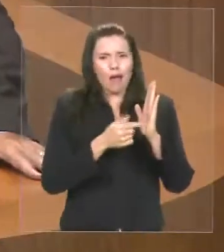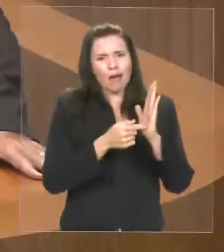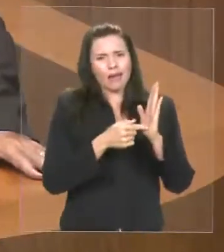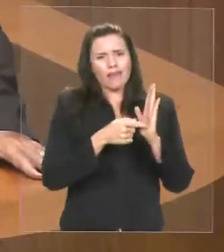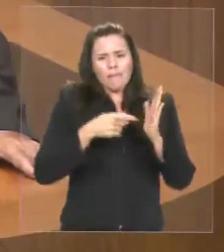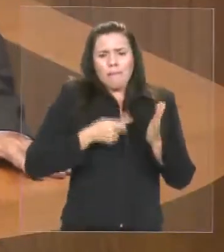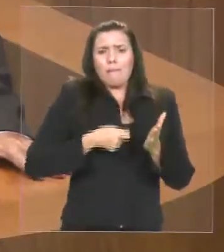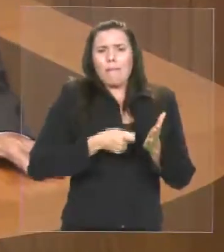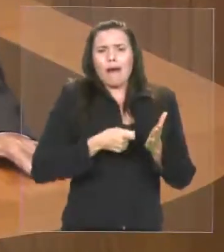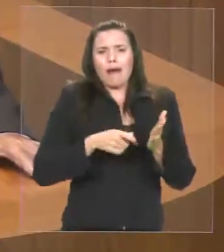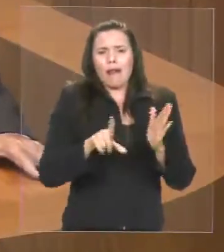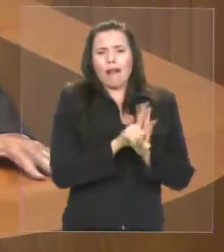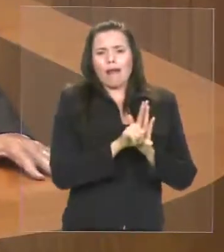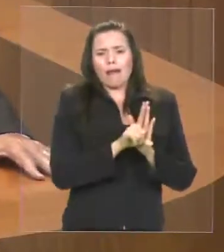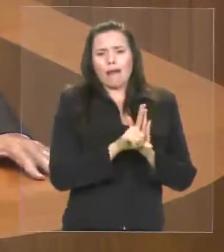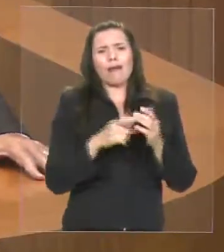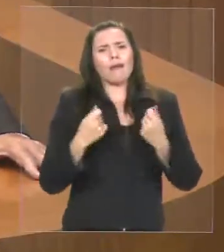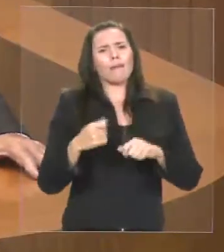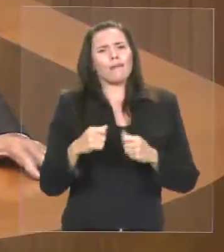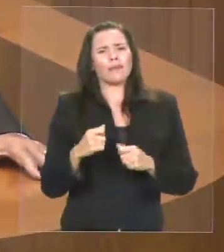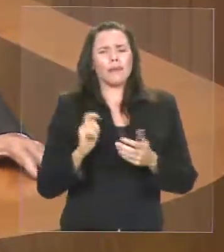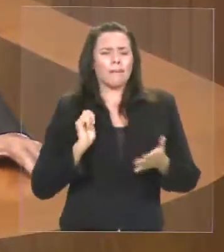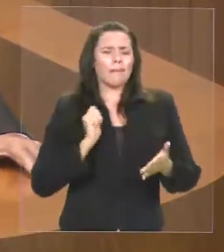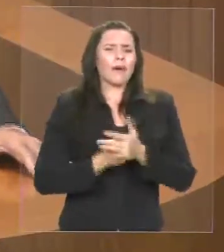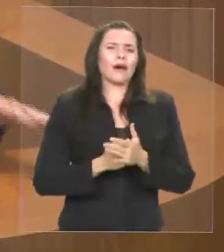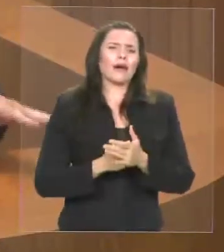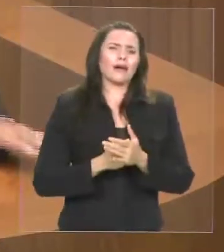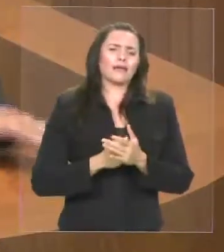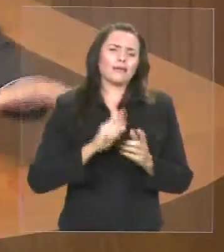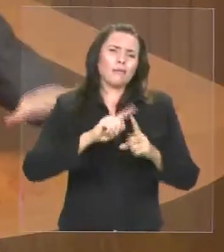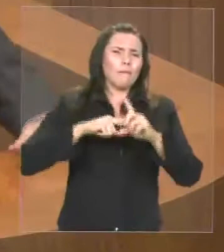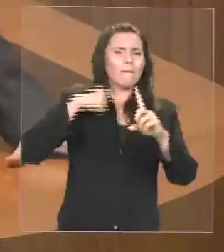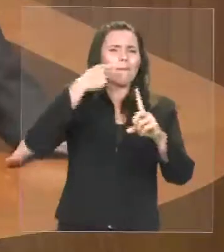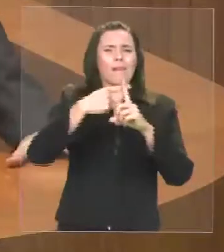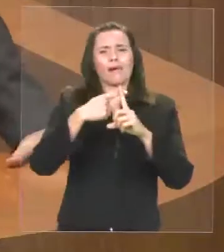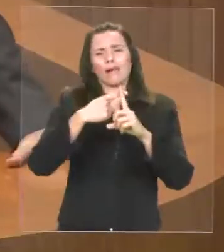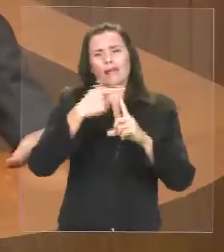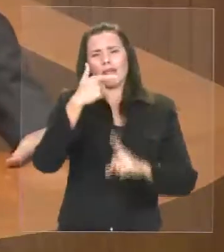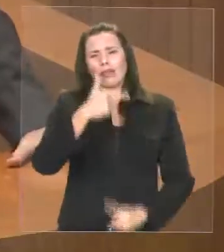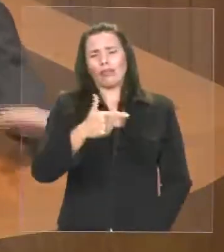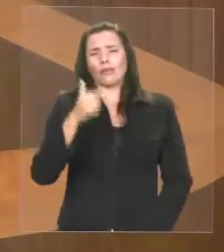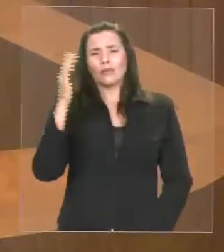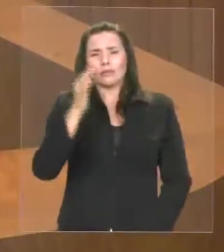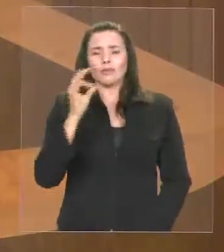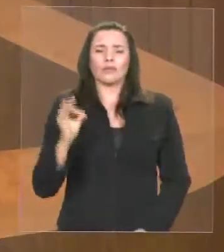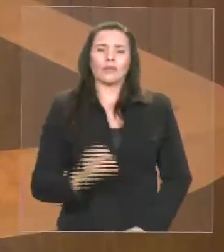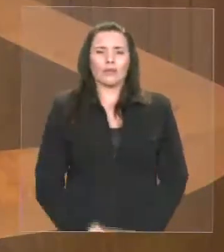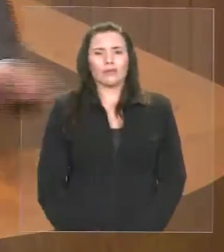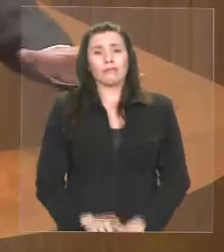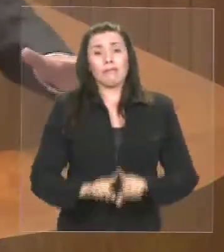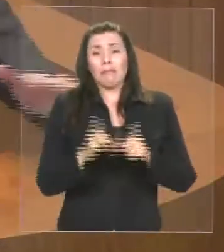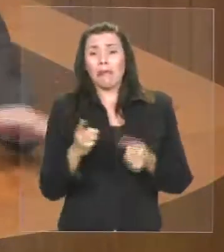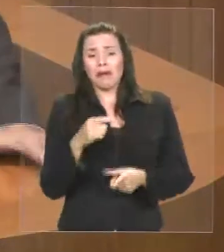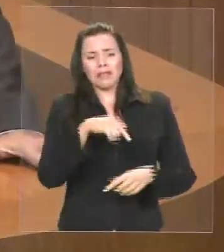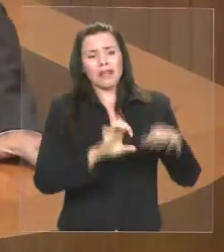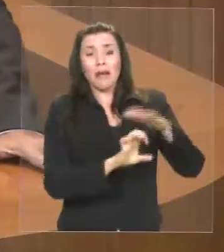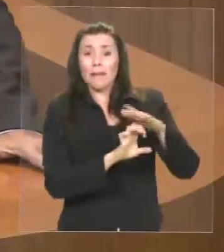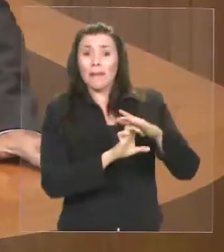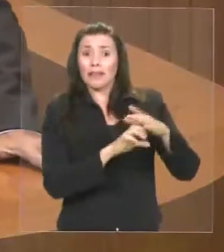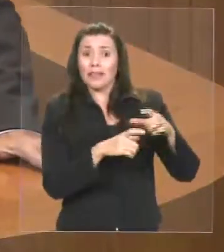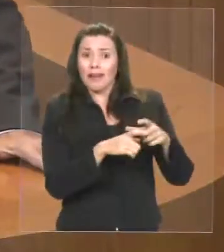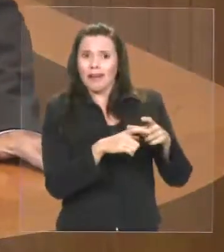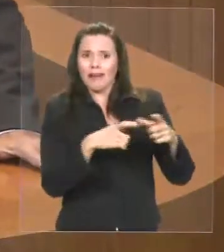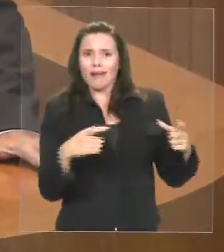E tem que pagar mais de 2% de ICMS. Enquanto que para os grandes empresários, essa documentação